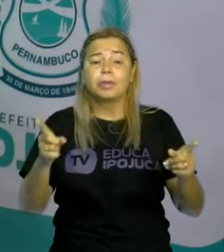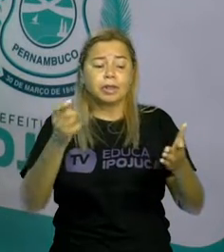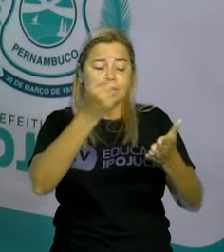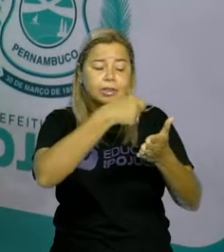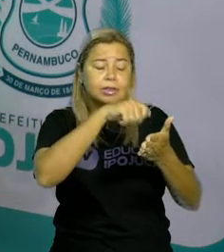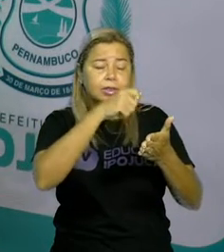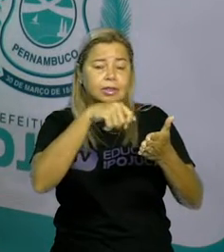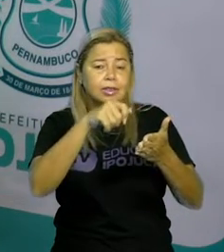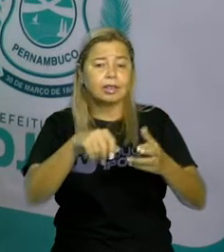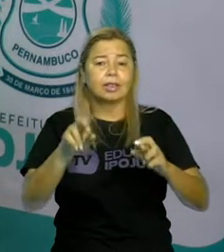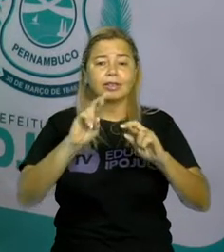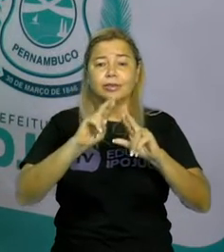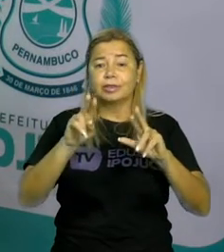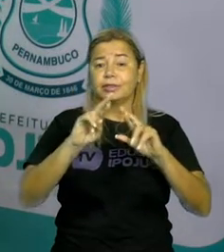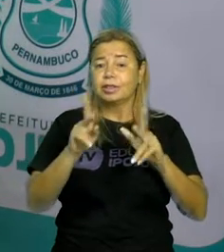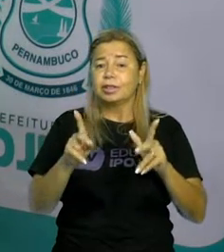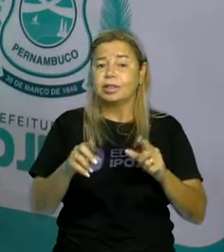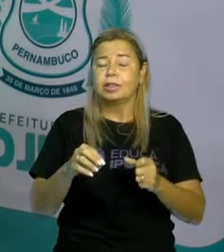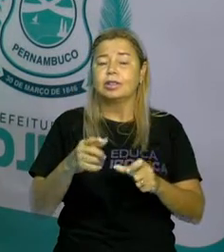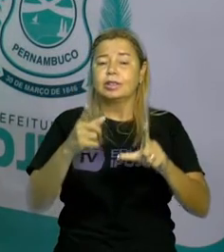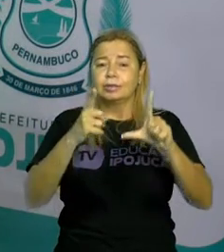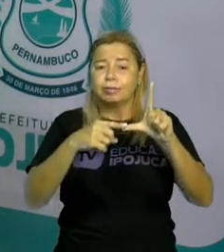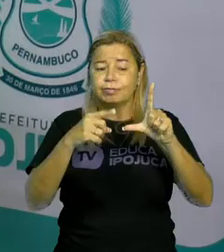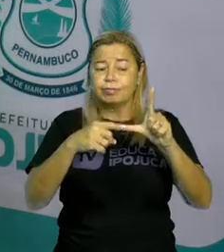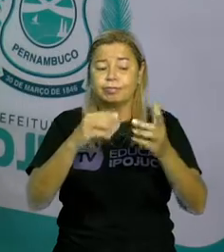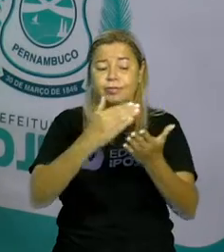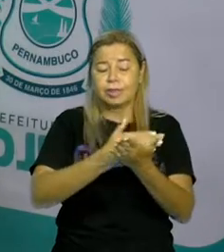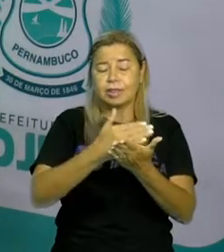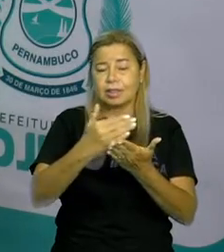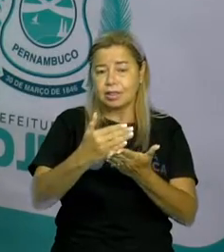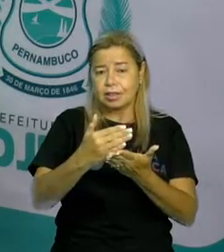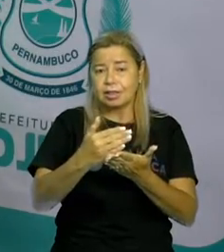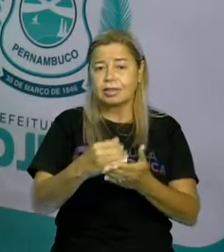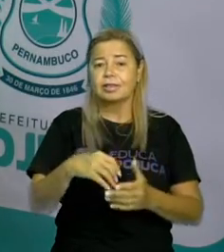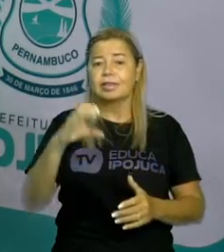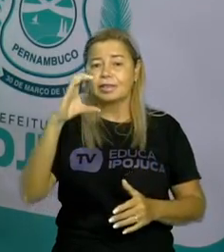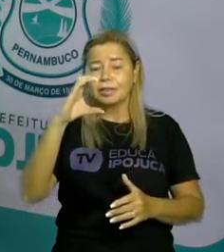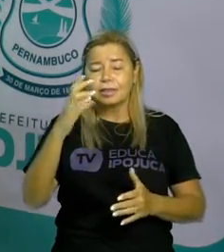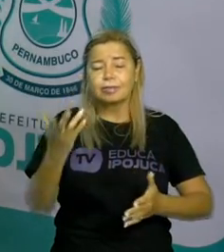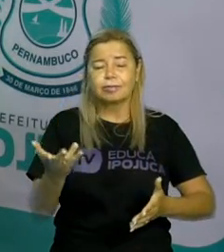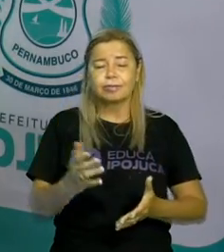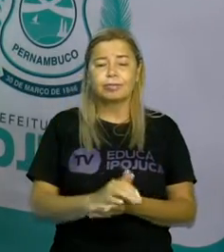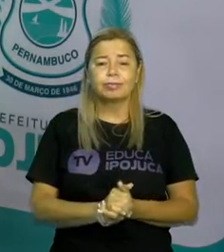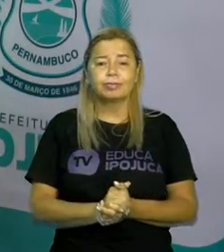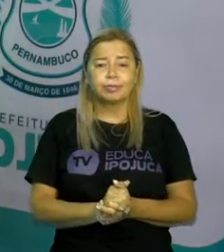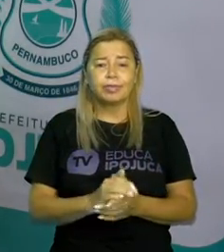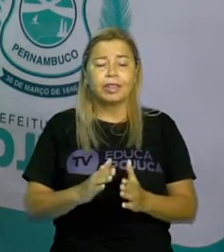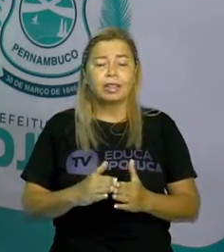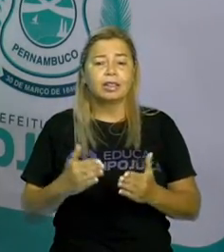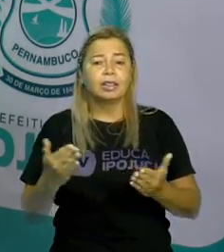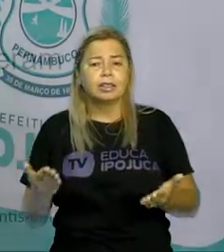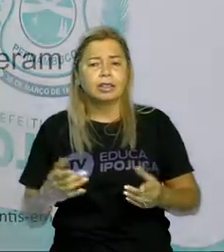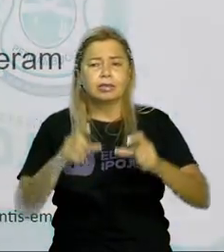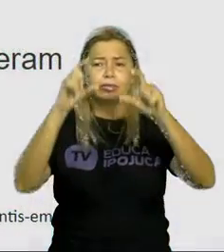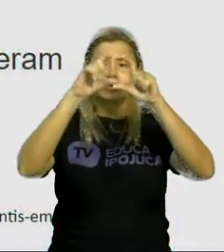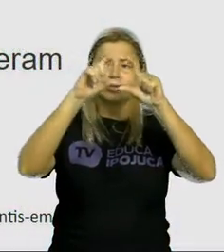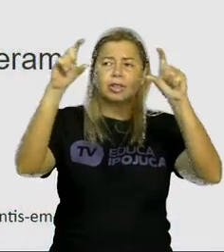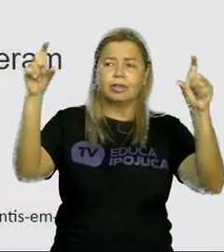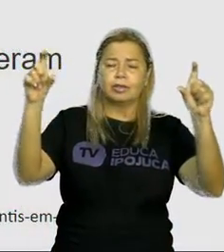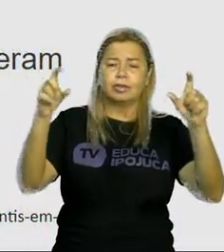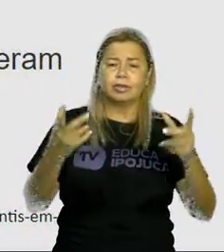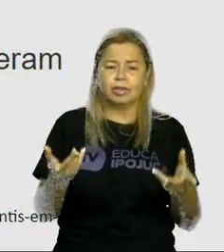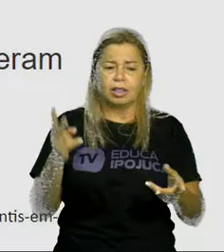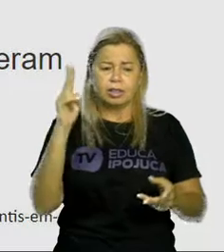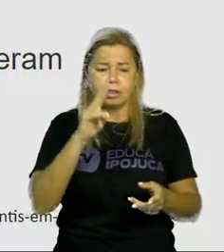escrita com a letra C, né? Essa frase cheia de erros ortográficos causa estranhamento em muitas